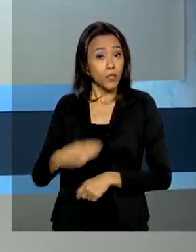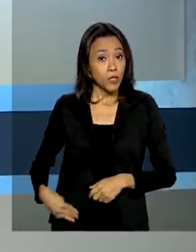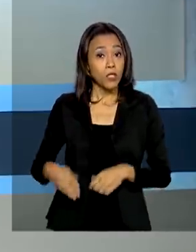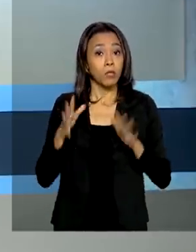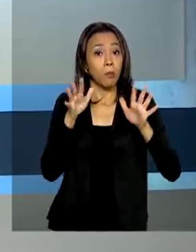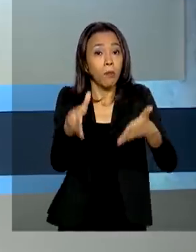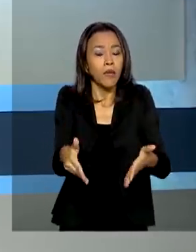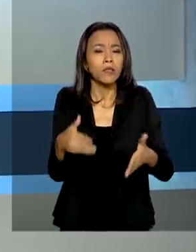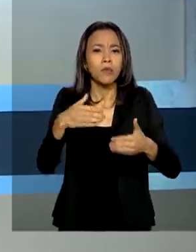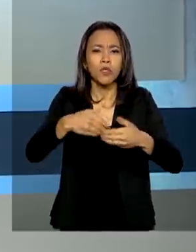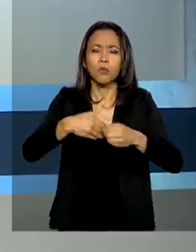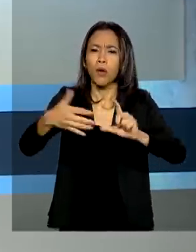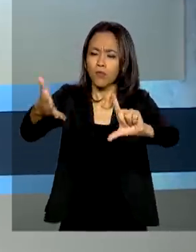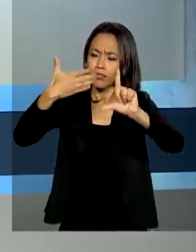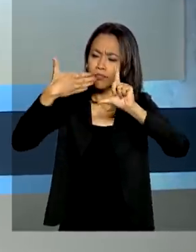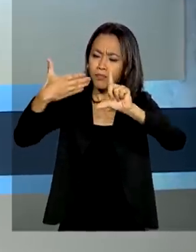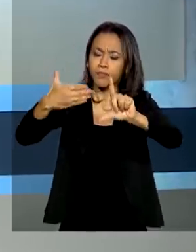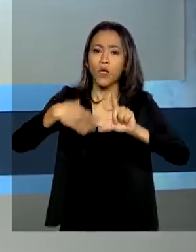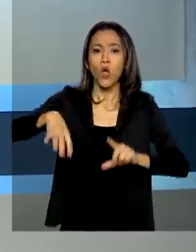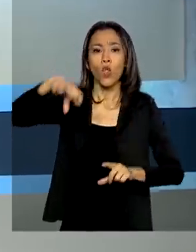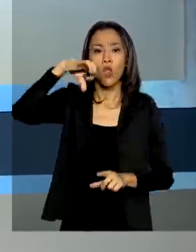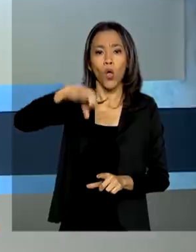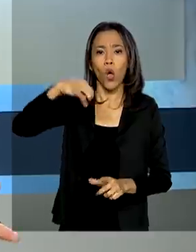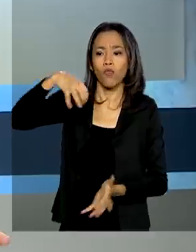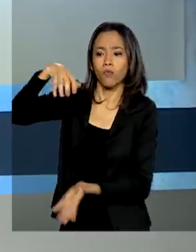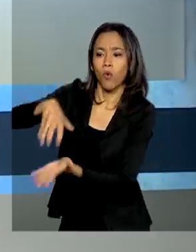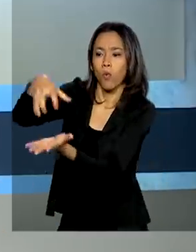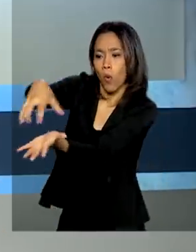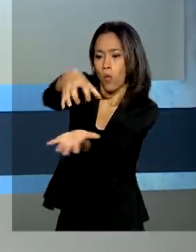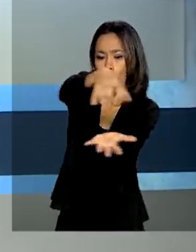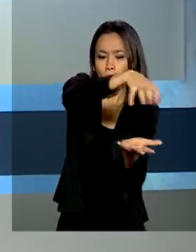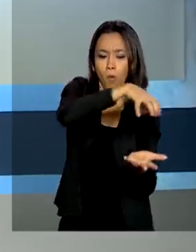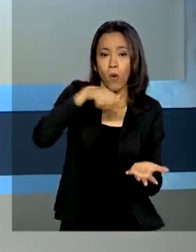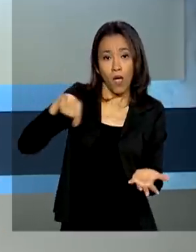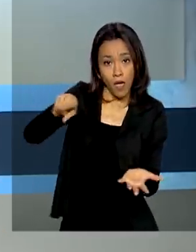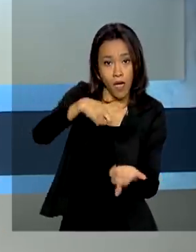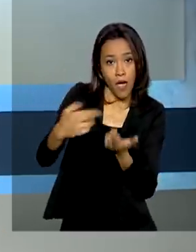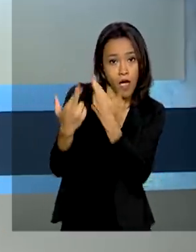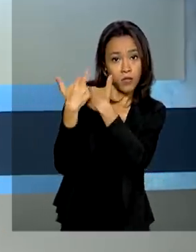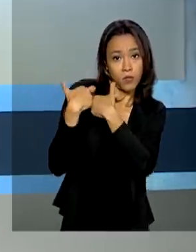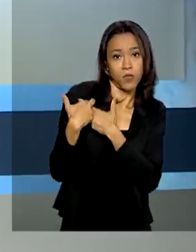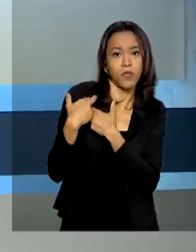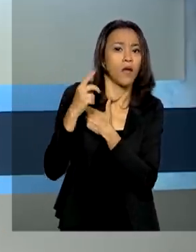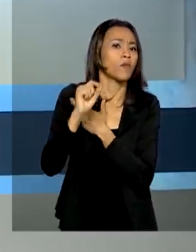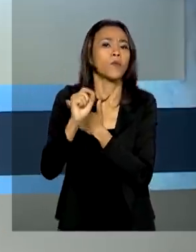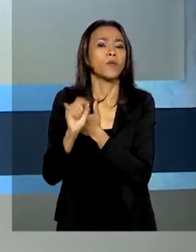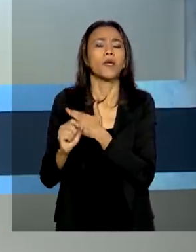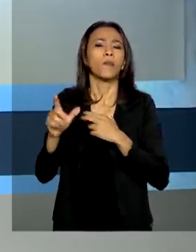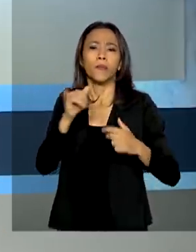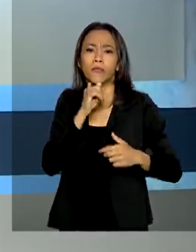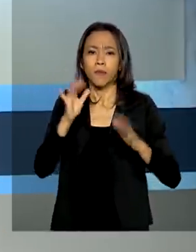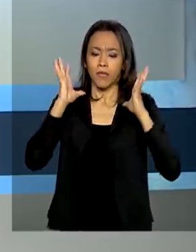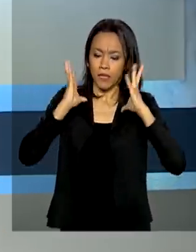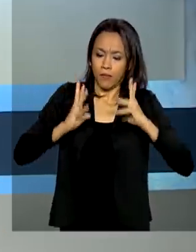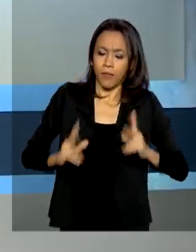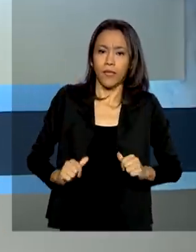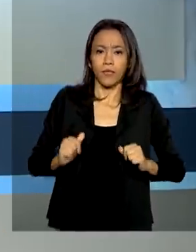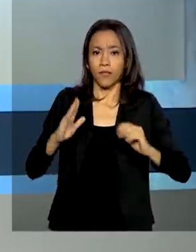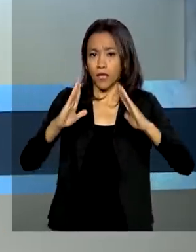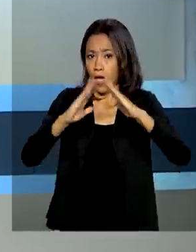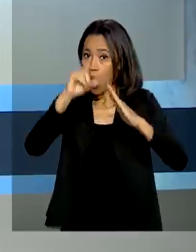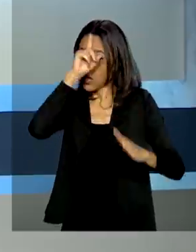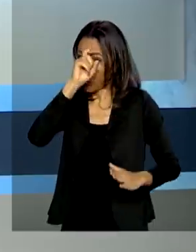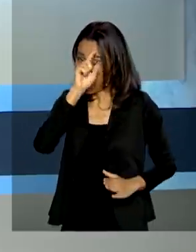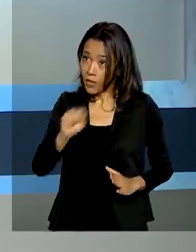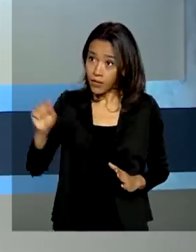com os outros nove comandos conjuntos, que são responsáveis por medidas, como a desinfecção de hospitais, e falou